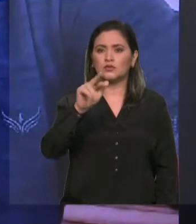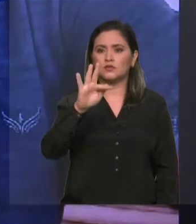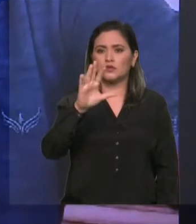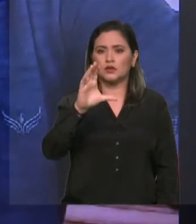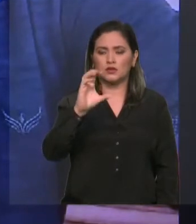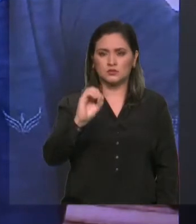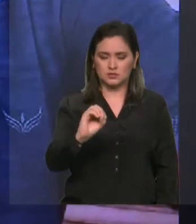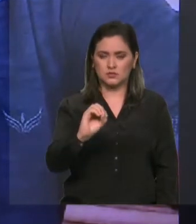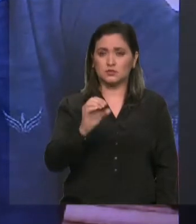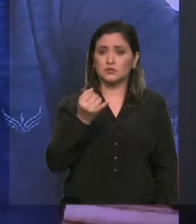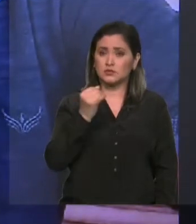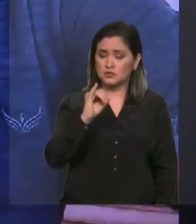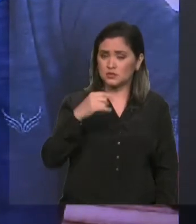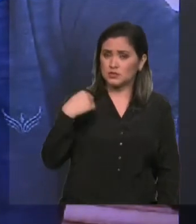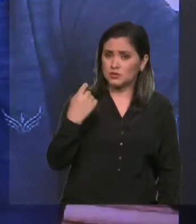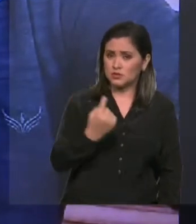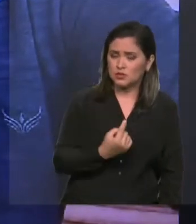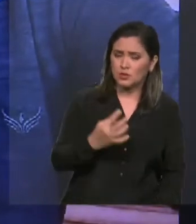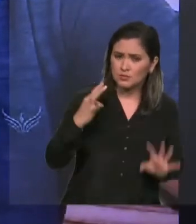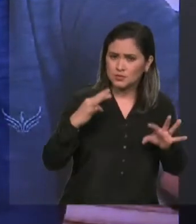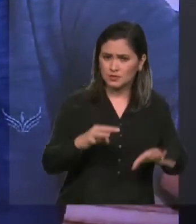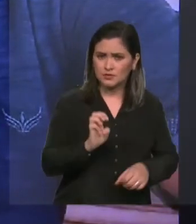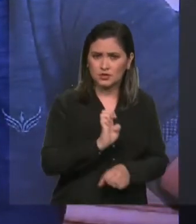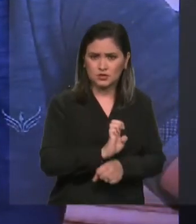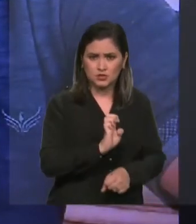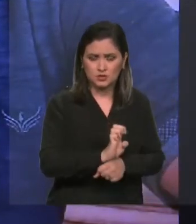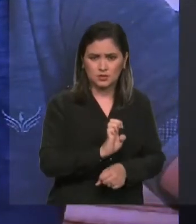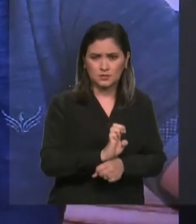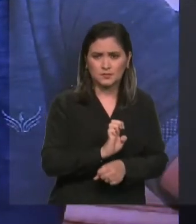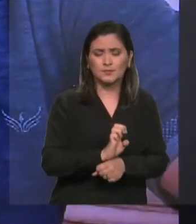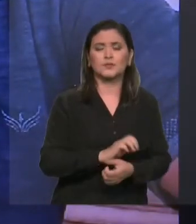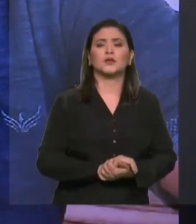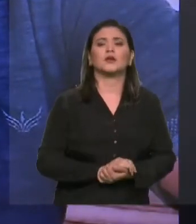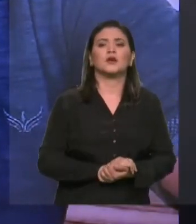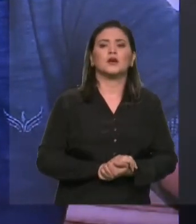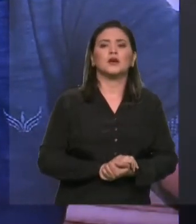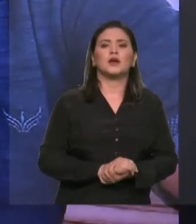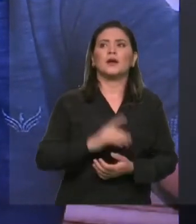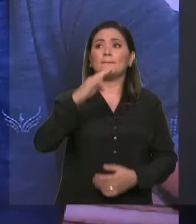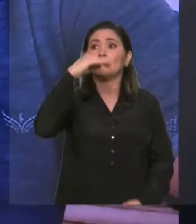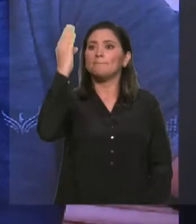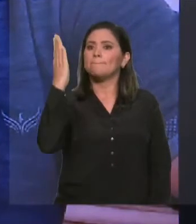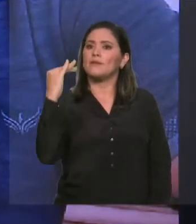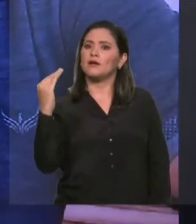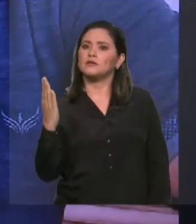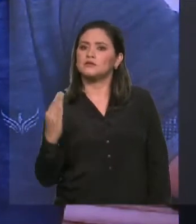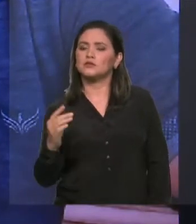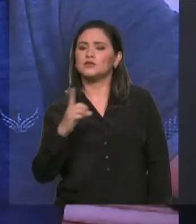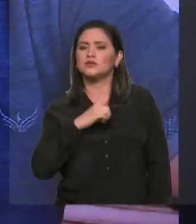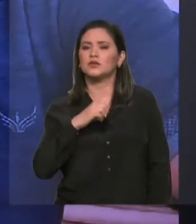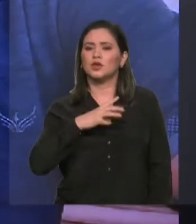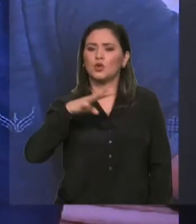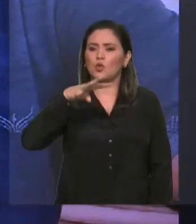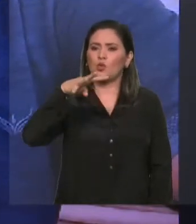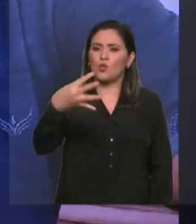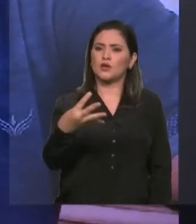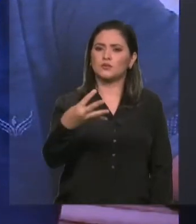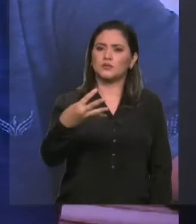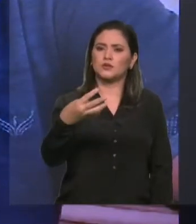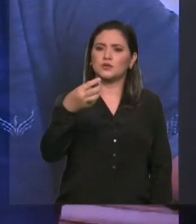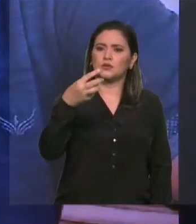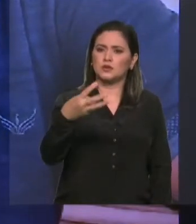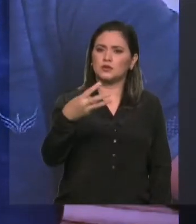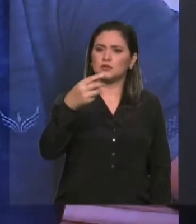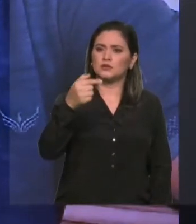Brasil, o Brasil tem 4.378 testes para 1 milhão de habitantes.